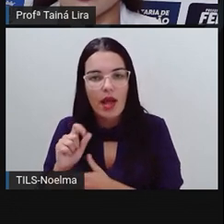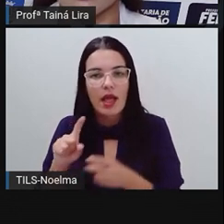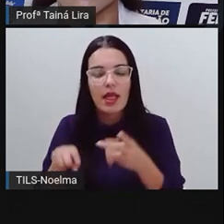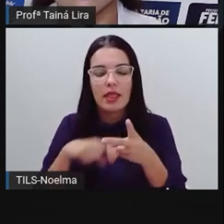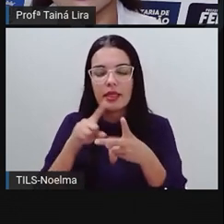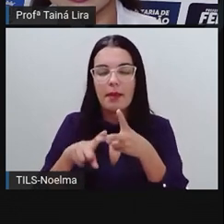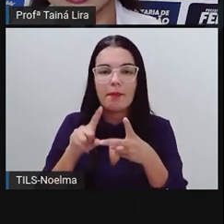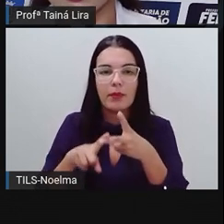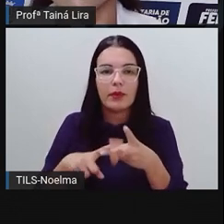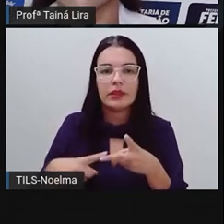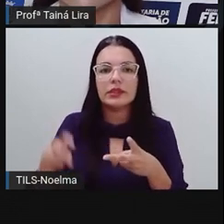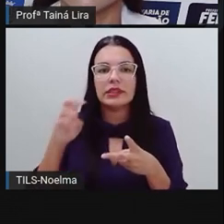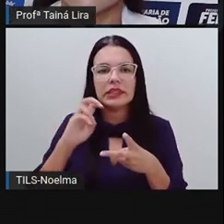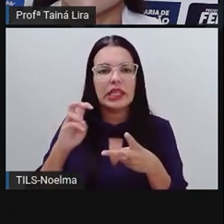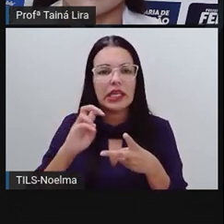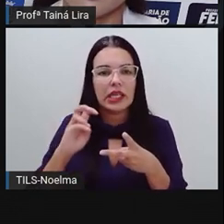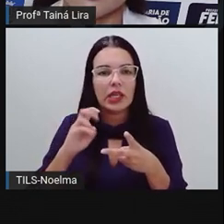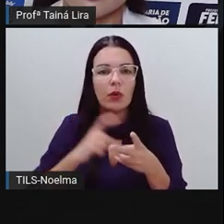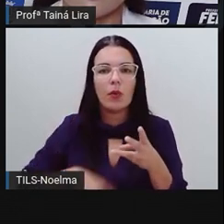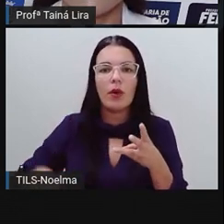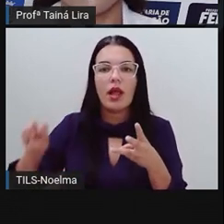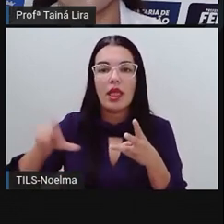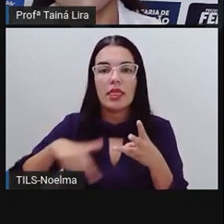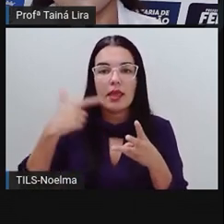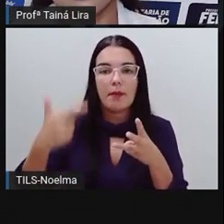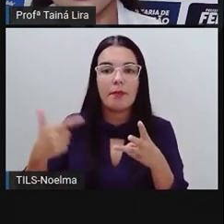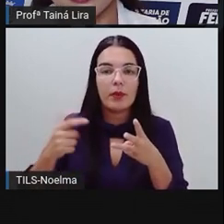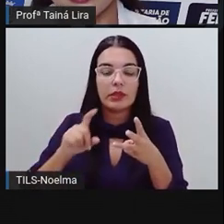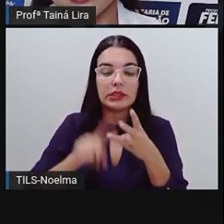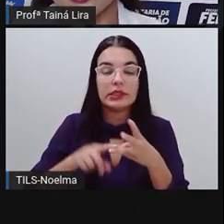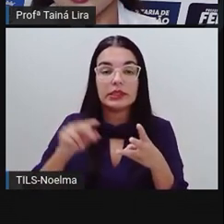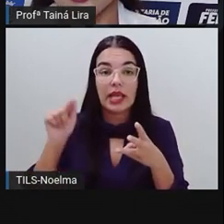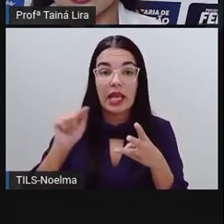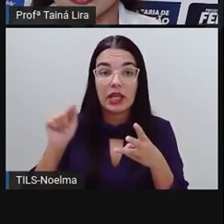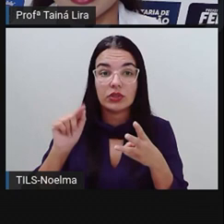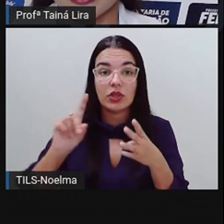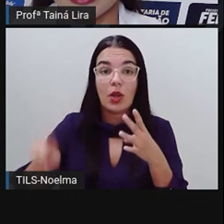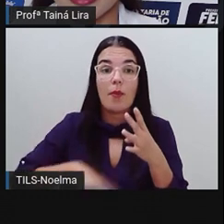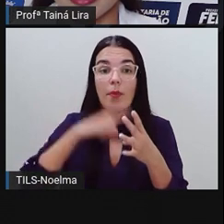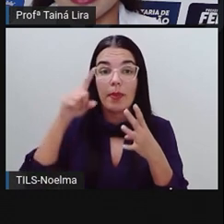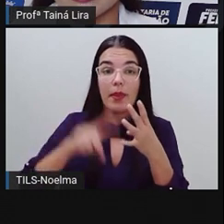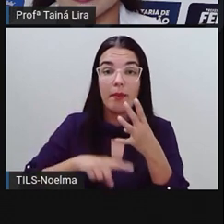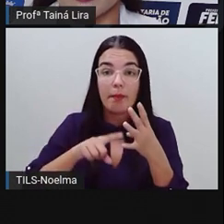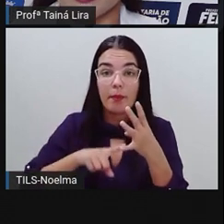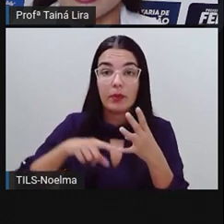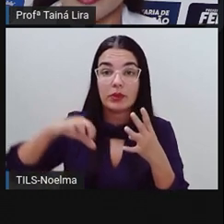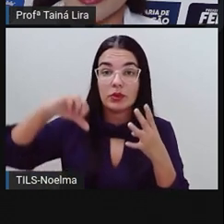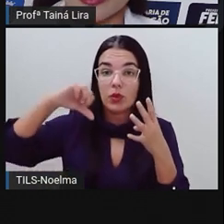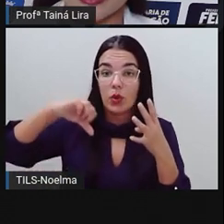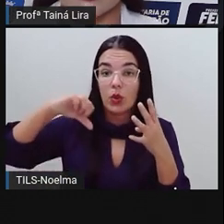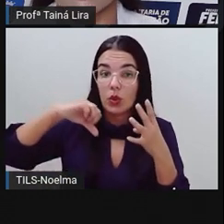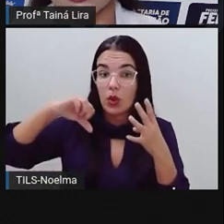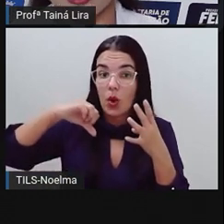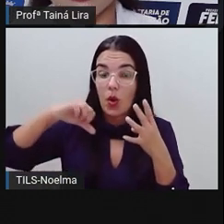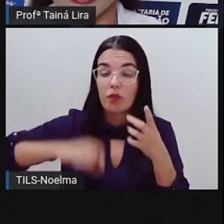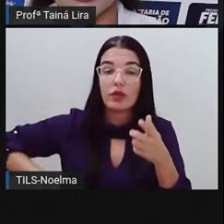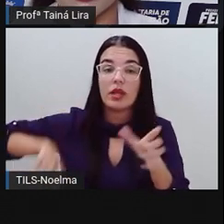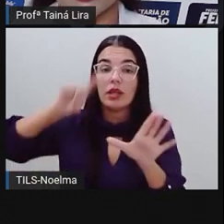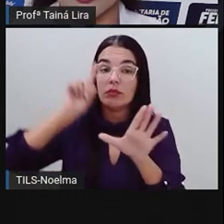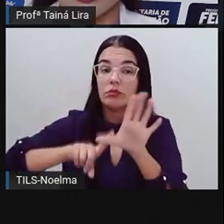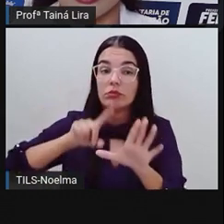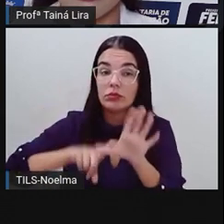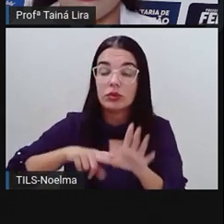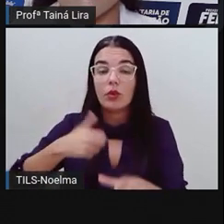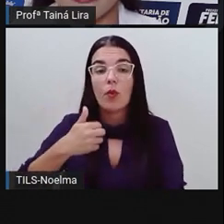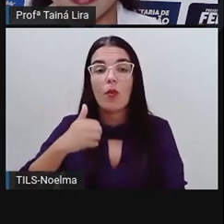agrião com cinco, depois a couve com sete, né, depois a rúcula com nove, e